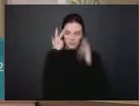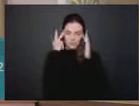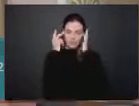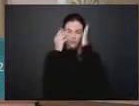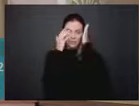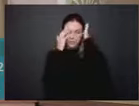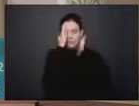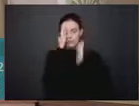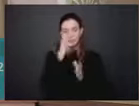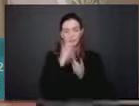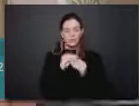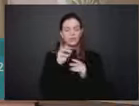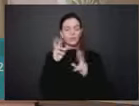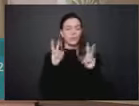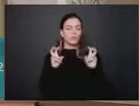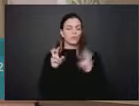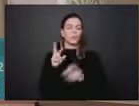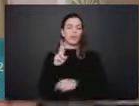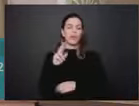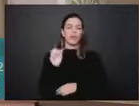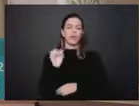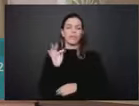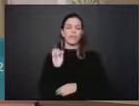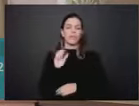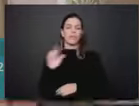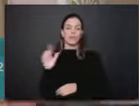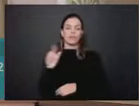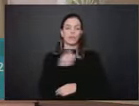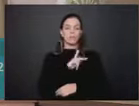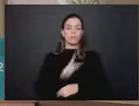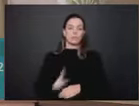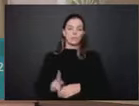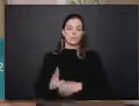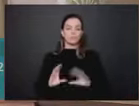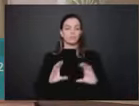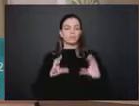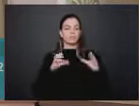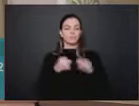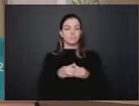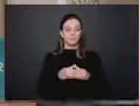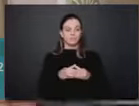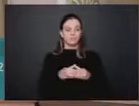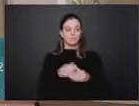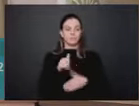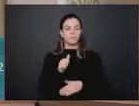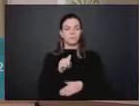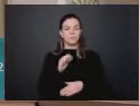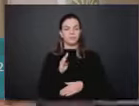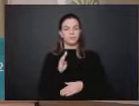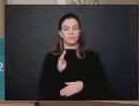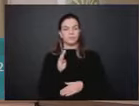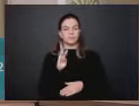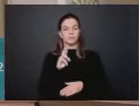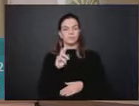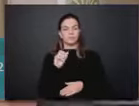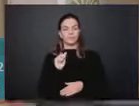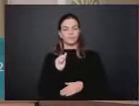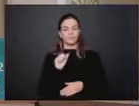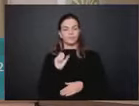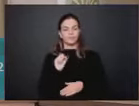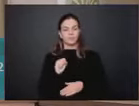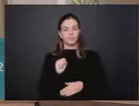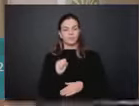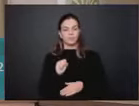Félix Cohen, presidente da Associação Brasileira de Self Storage. Então,